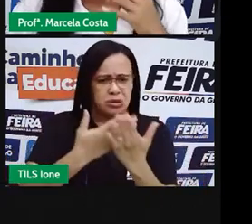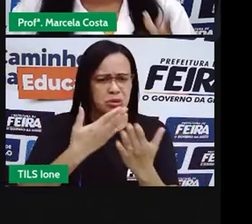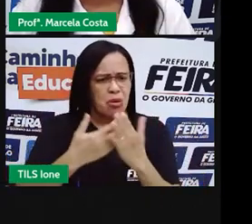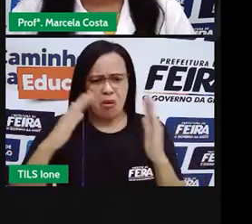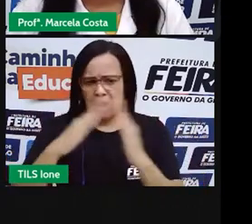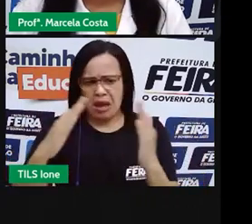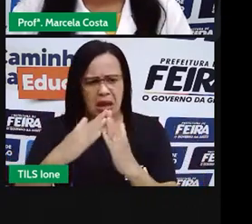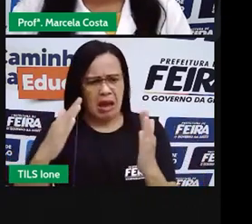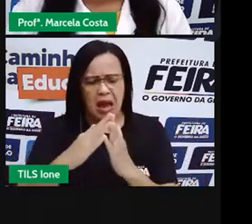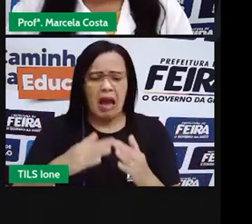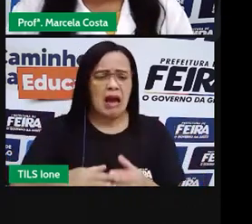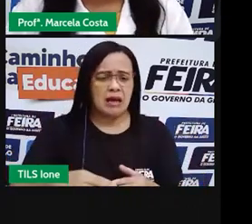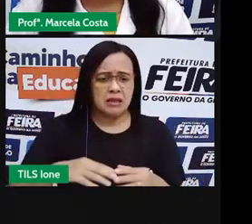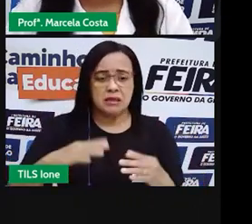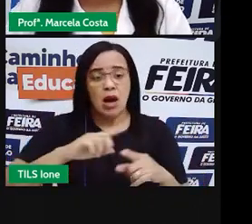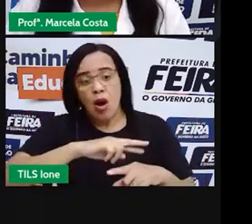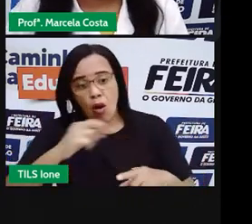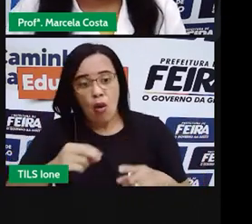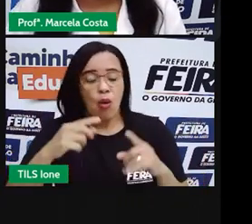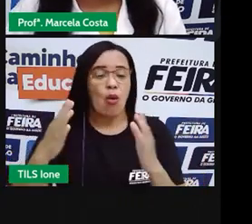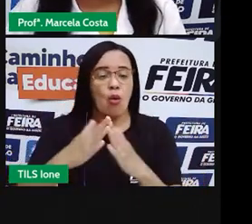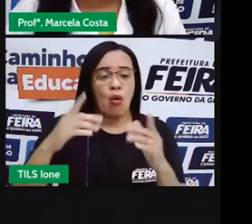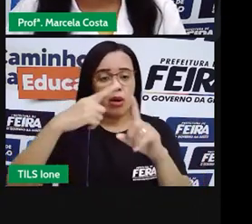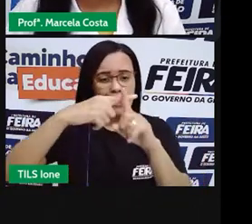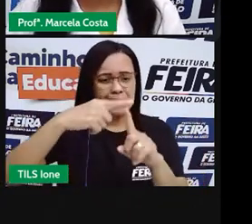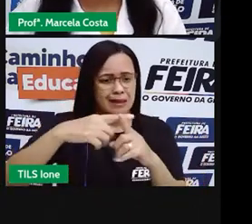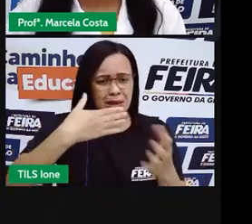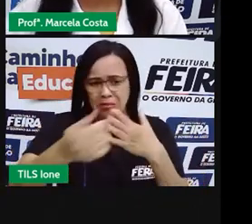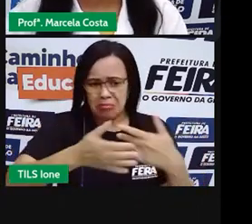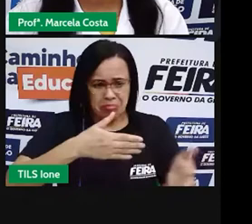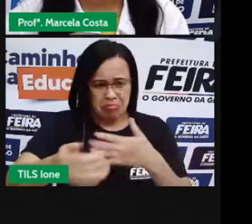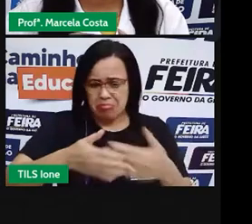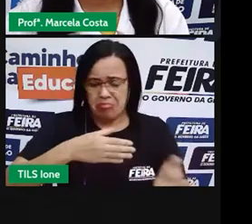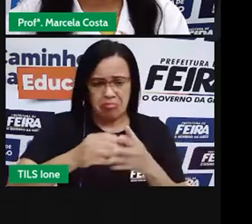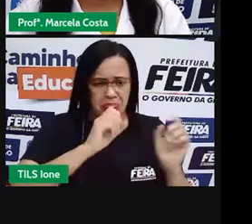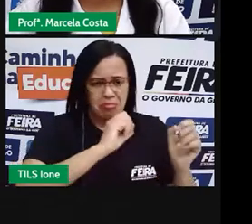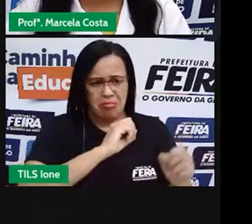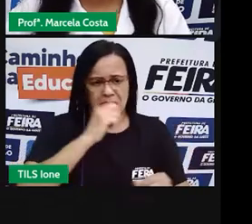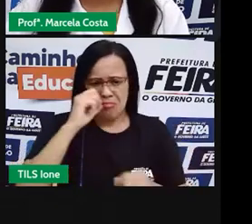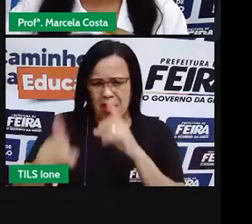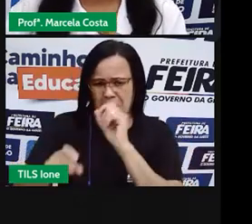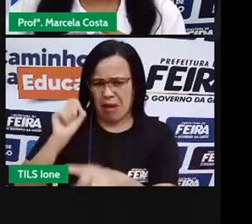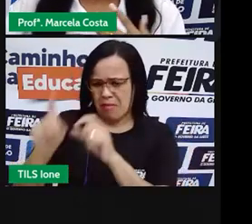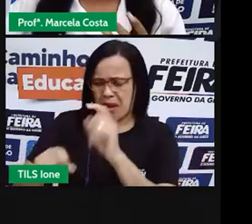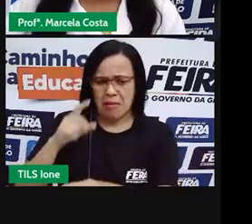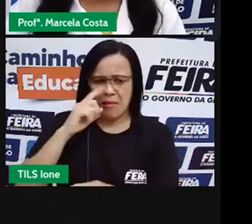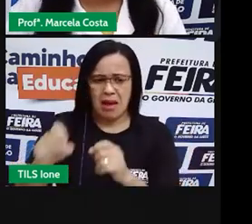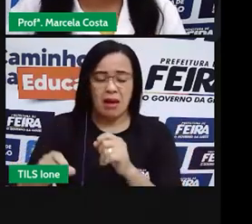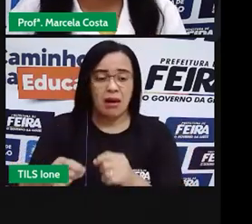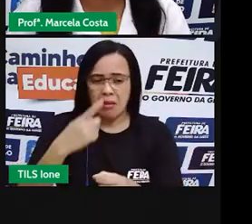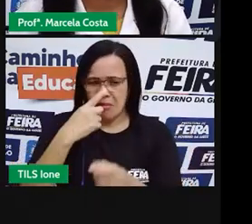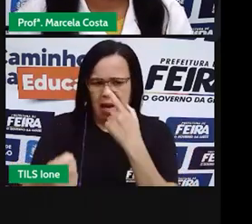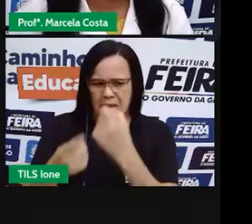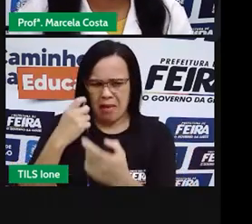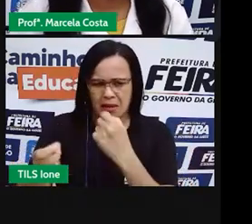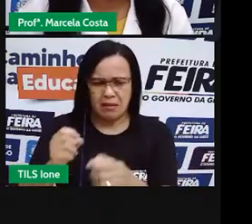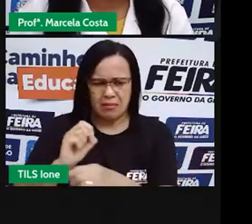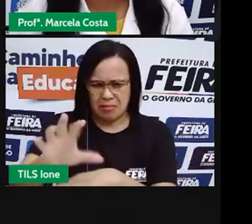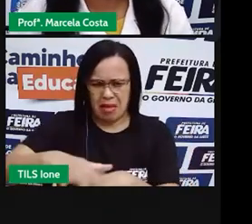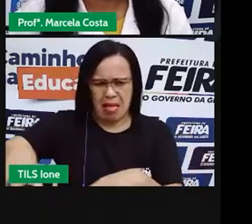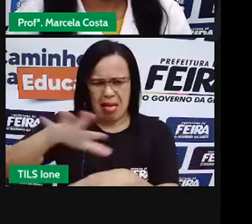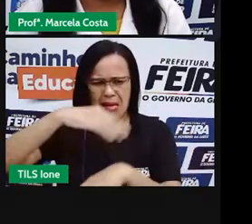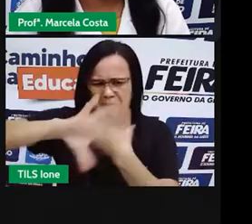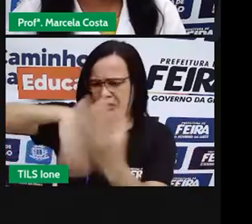na padaria, aonde você for, iria se tornar uma bagunça, não é isso?